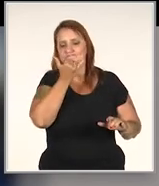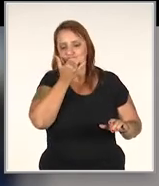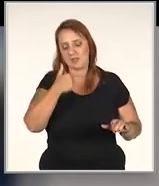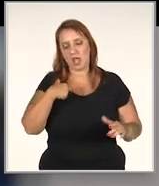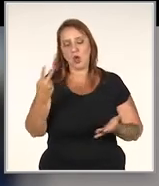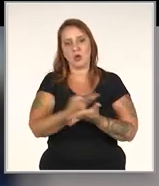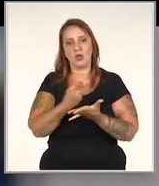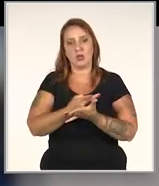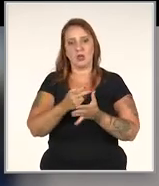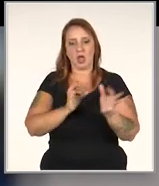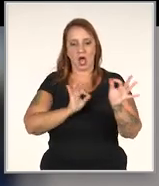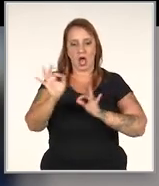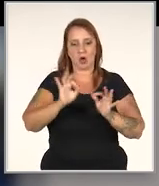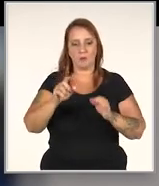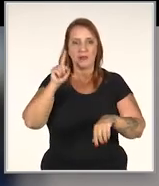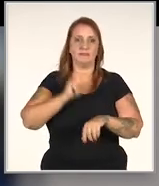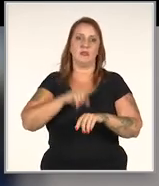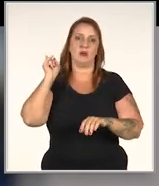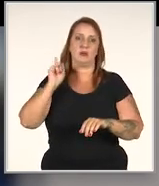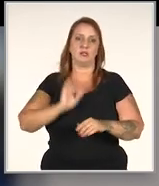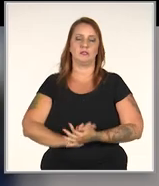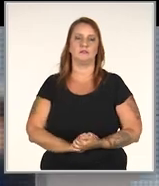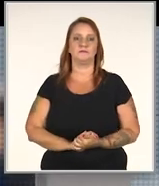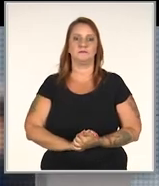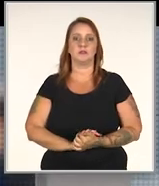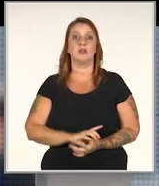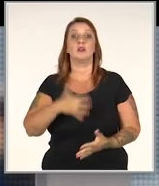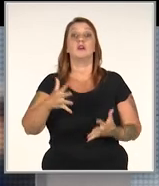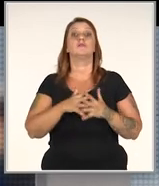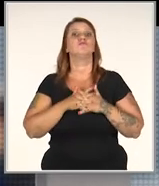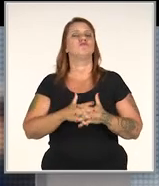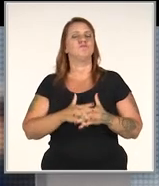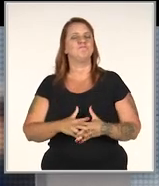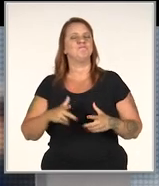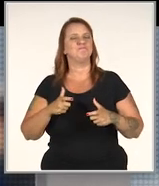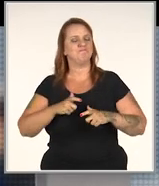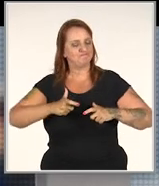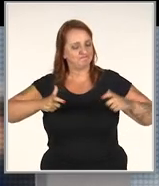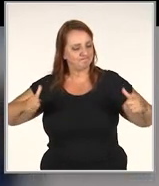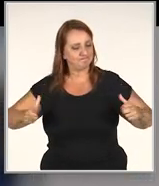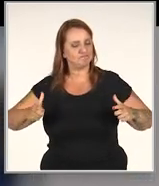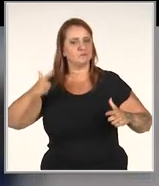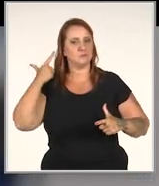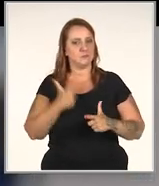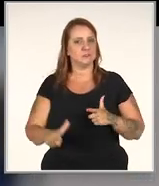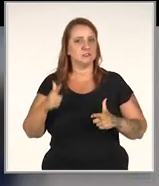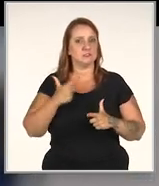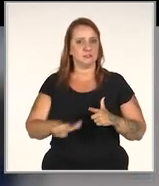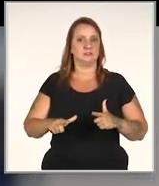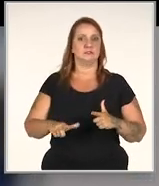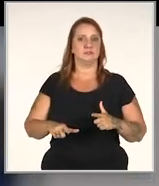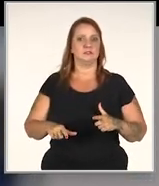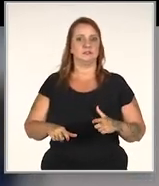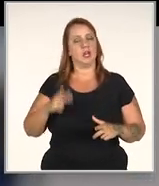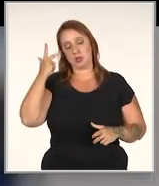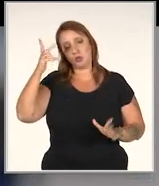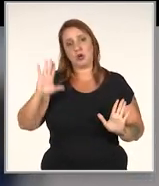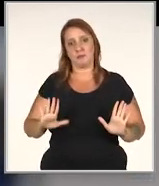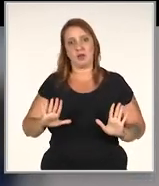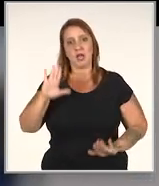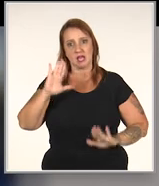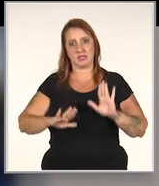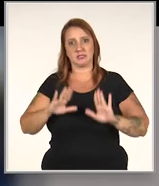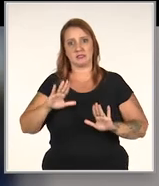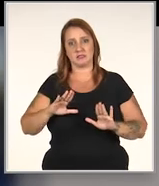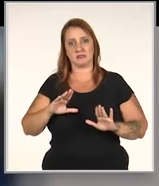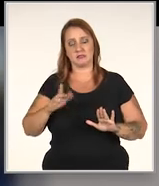peça desculpas e corrija a situação imediatamente. E quando esse conflito é grande? Olha, isso é uma situação bastante comum